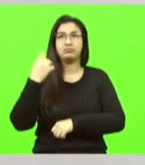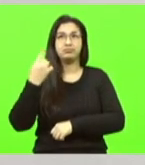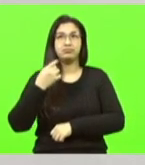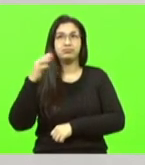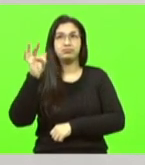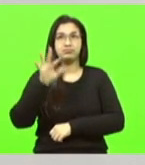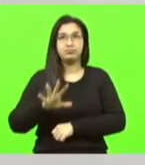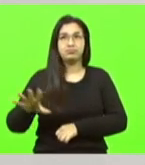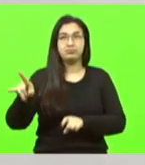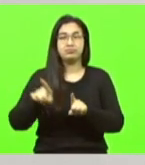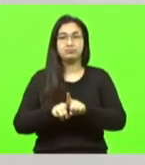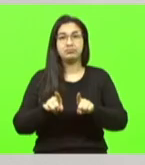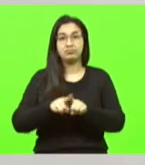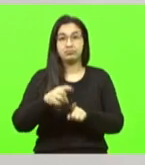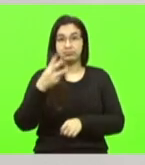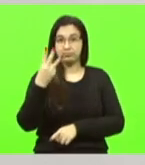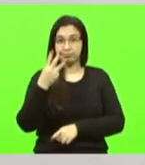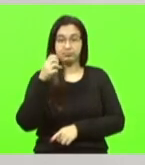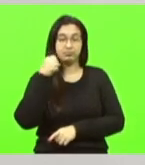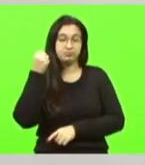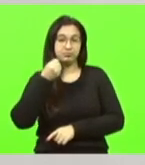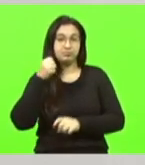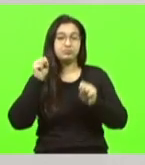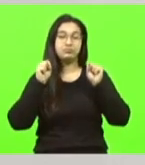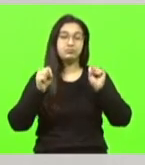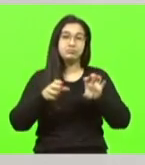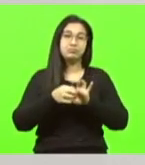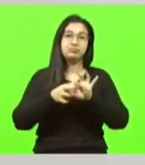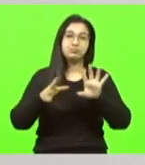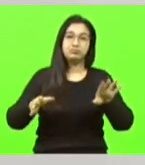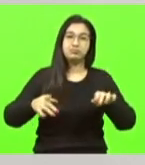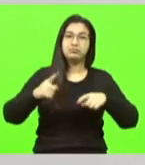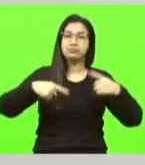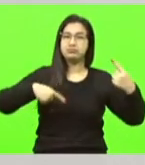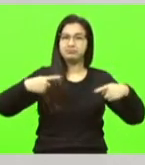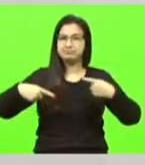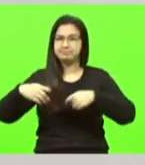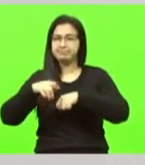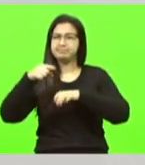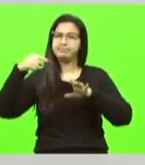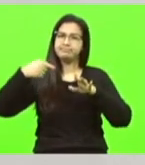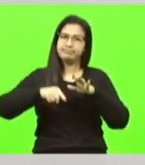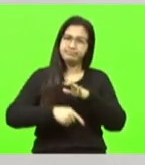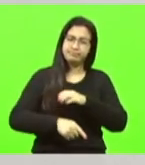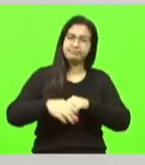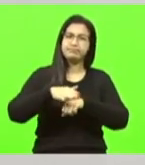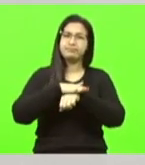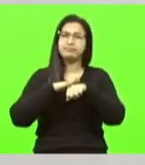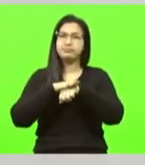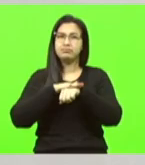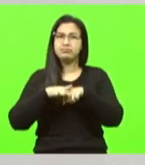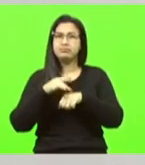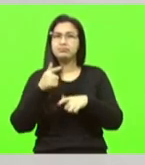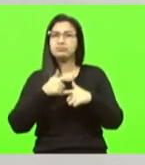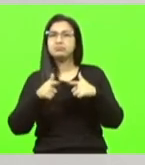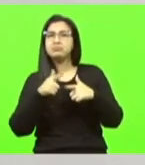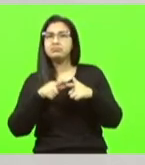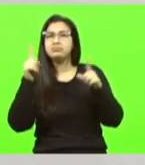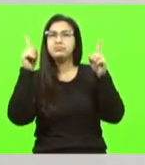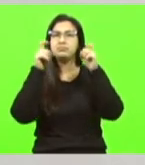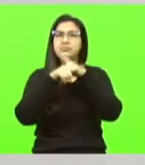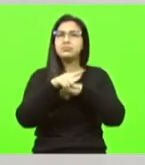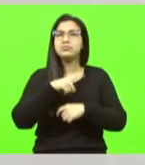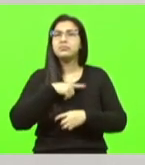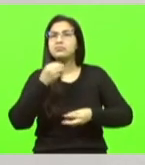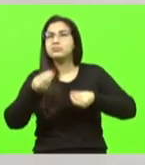três senadores, poderemos construir caminhos e discutir com mais profundidade os dilemas que este imprescindível setor